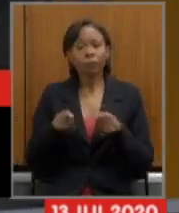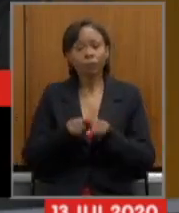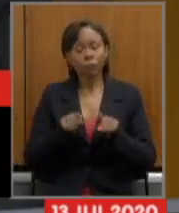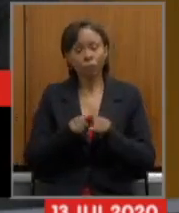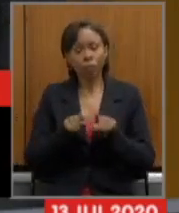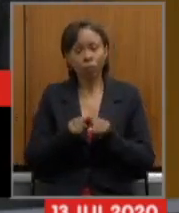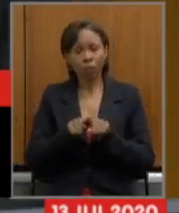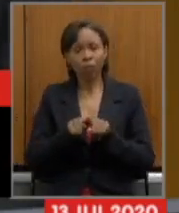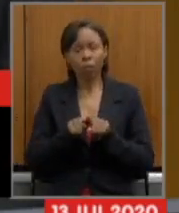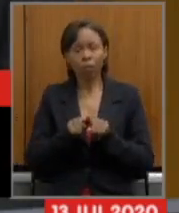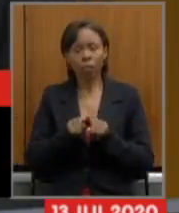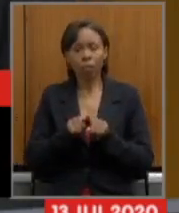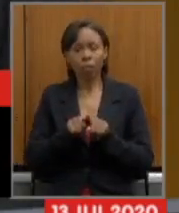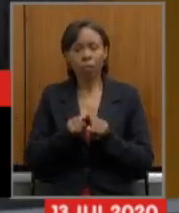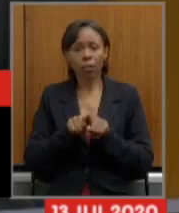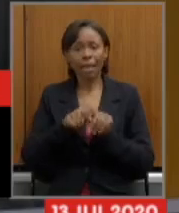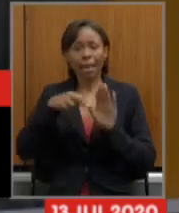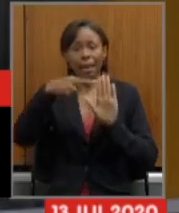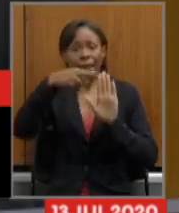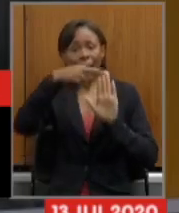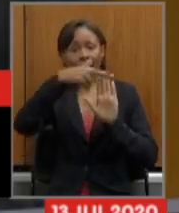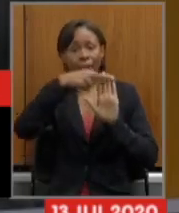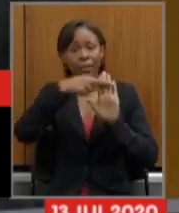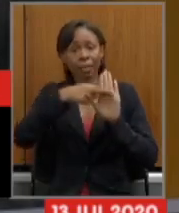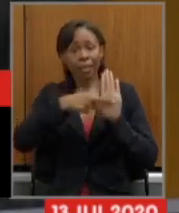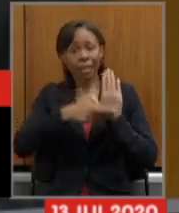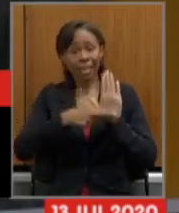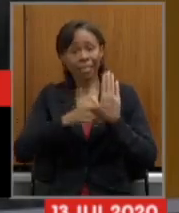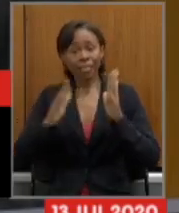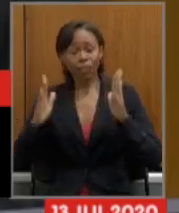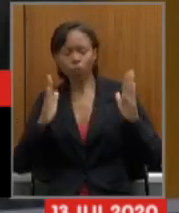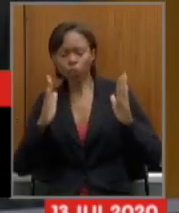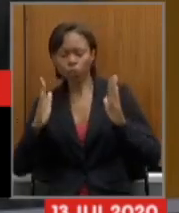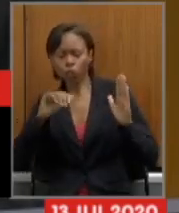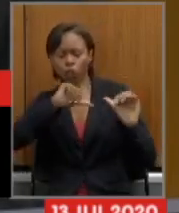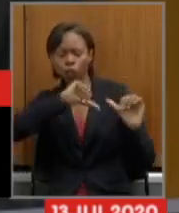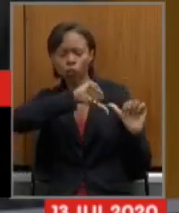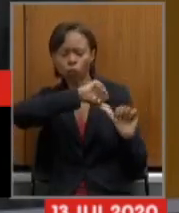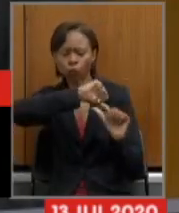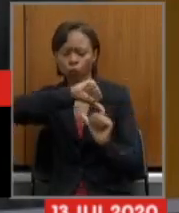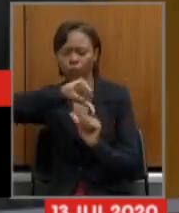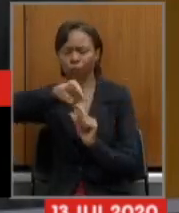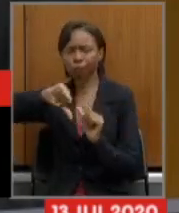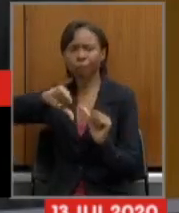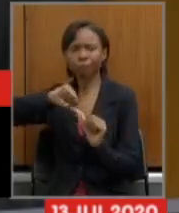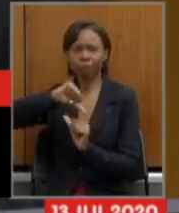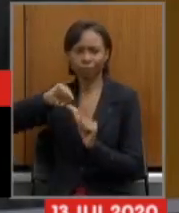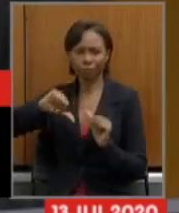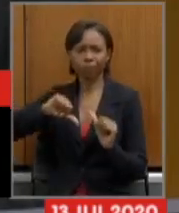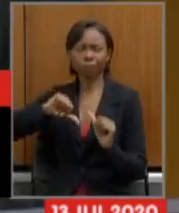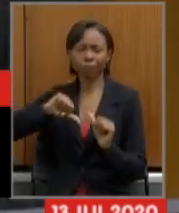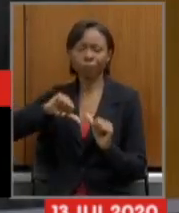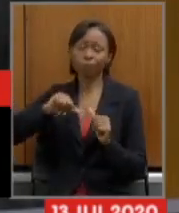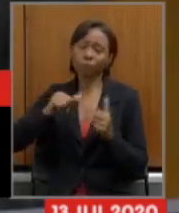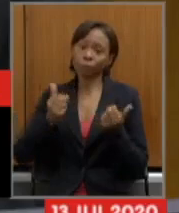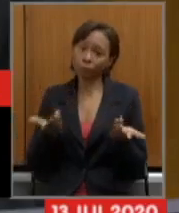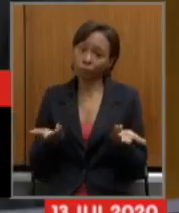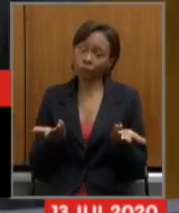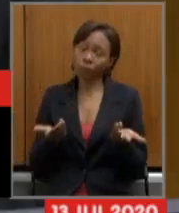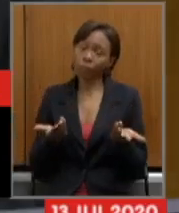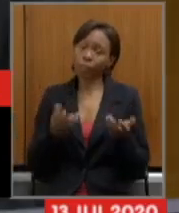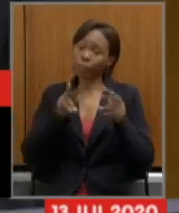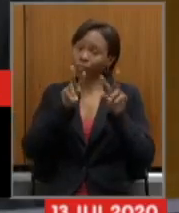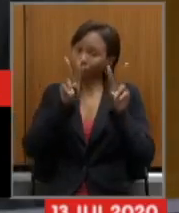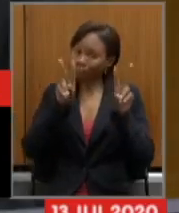pelo estabelecimento de regras de transição. Esta, de novo, é uma questão de